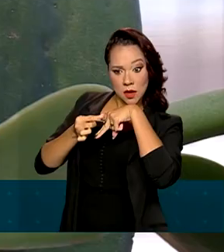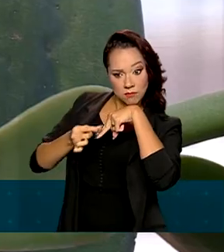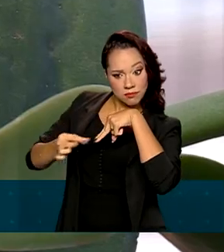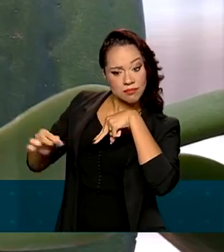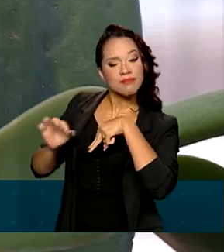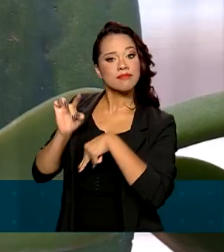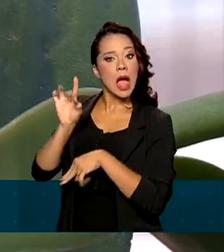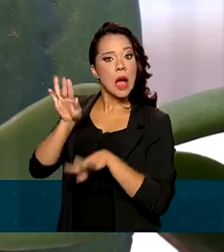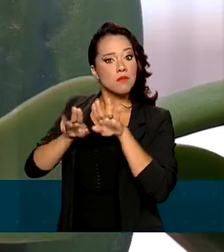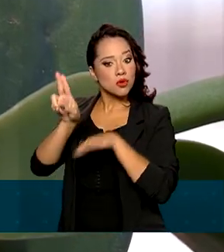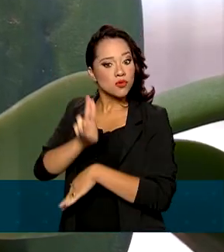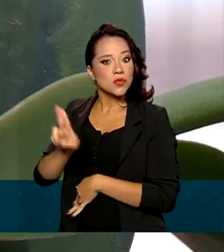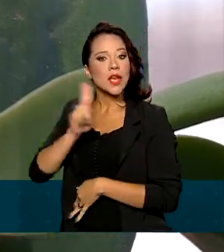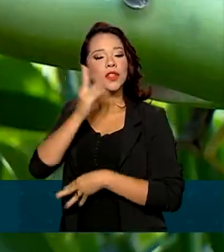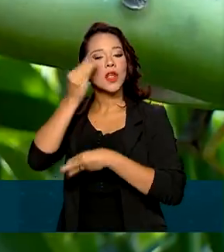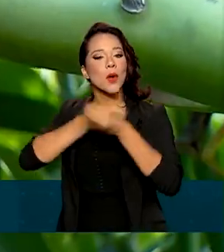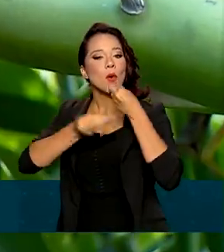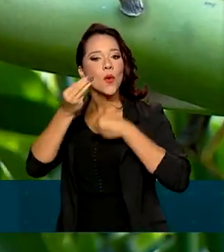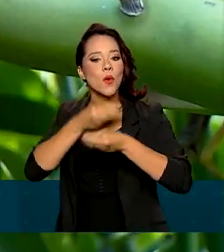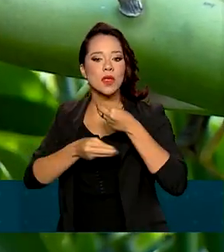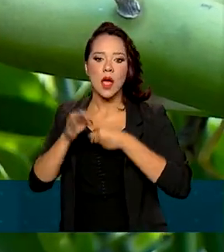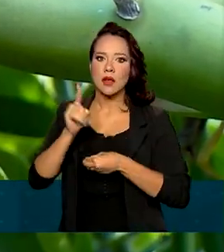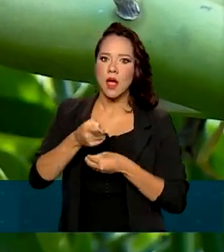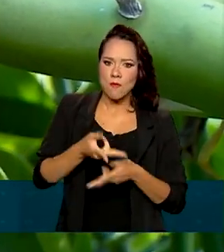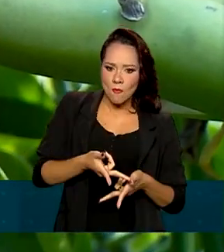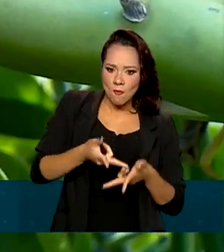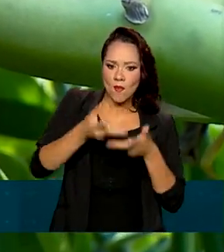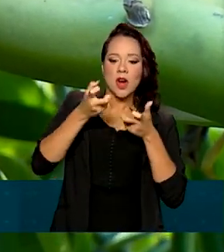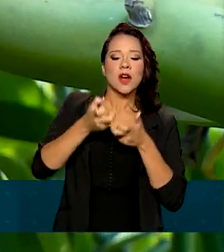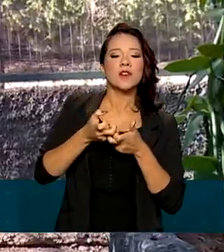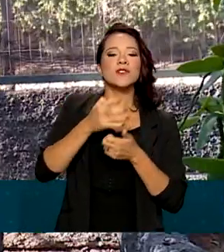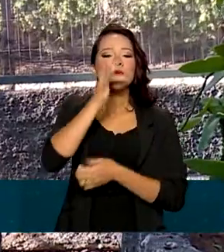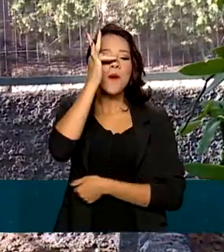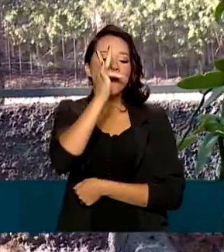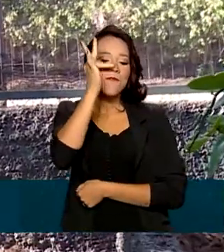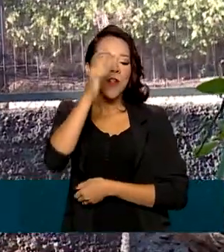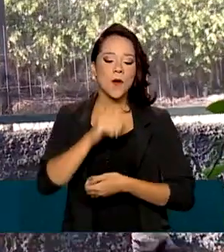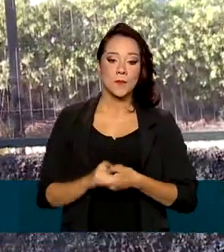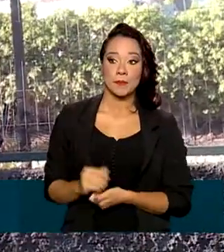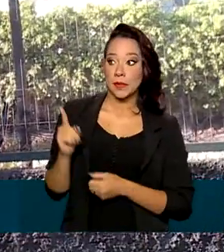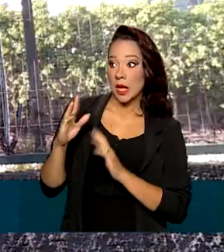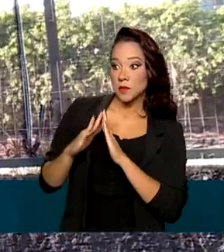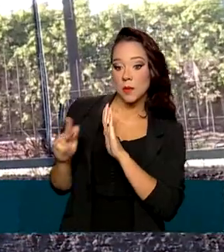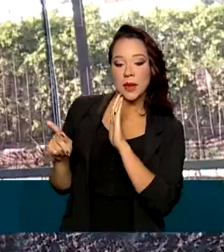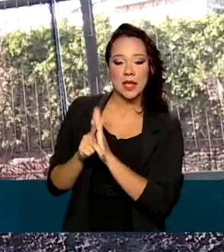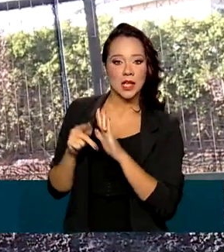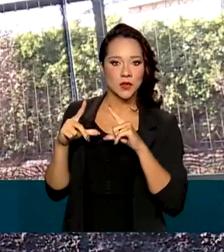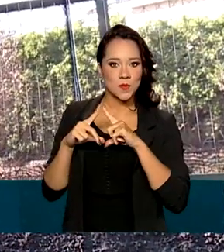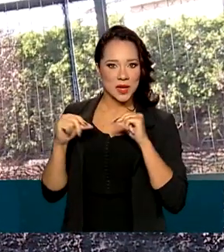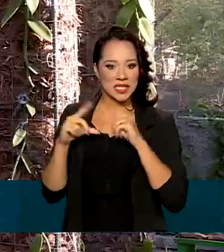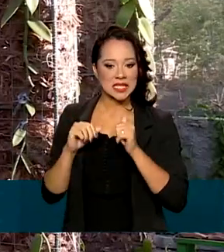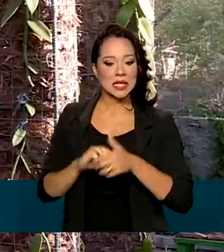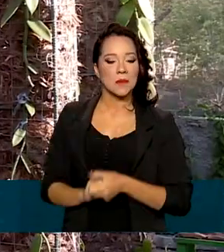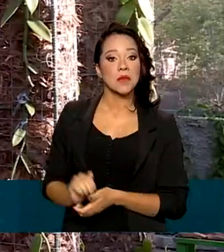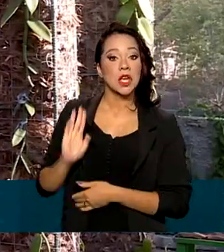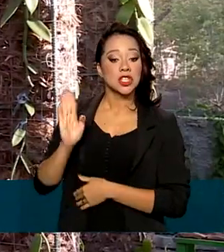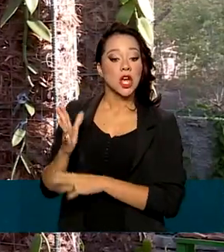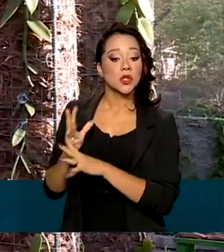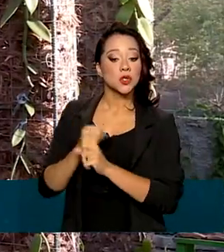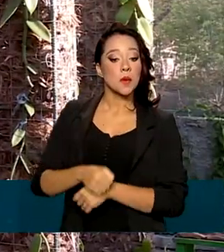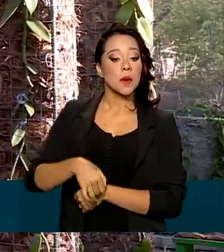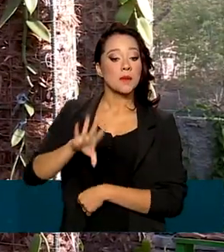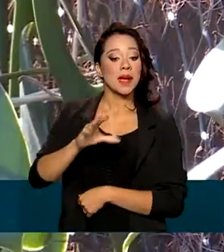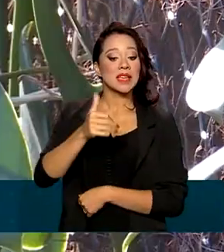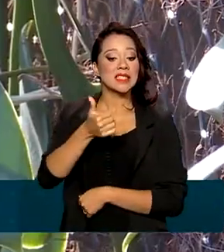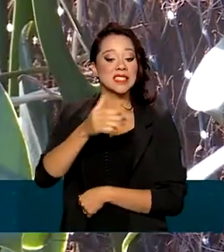essência, muito usada na culinária, é extraída de uma orquídea. Nesta propriedade, no Distrito Federal, já são mais